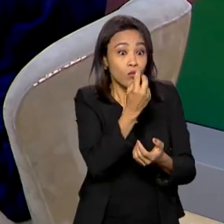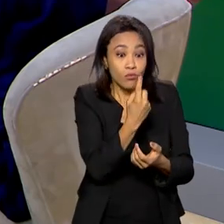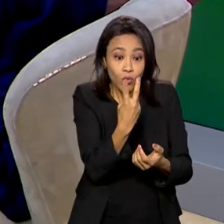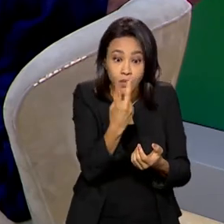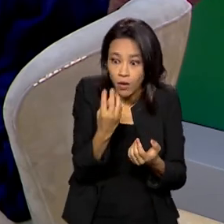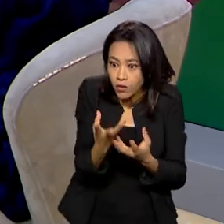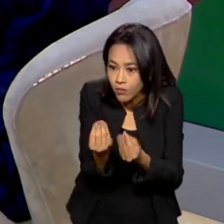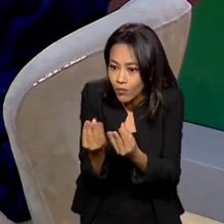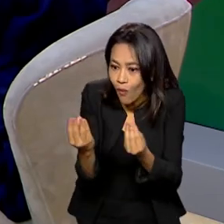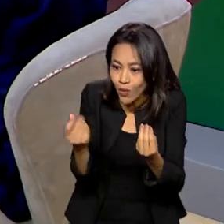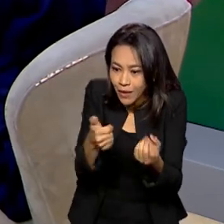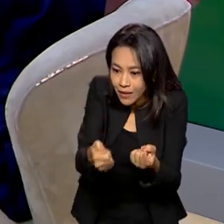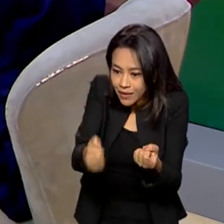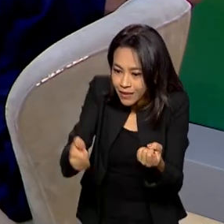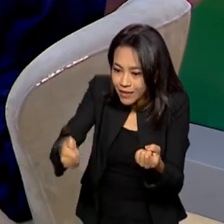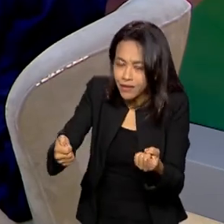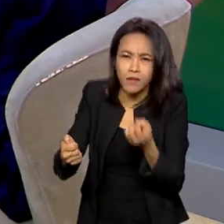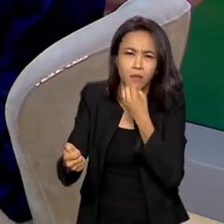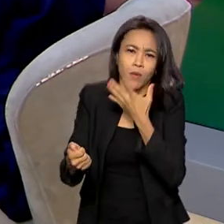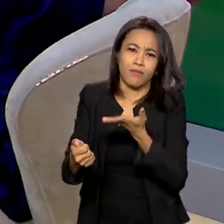canais agora nossa, isso é muito bom.